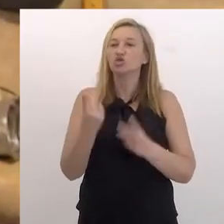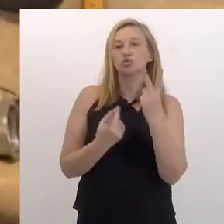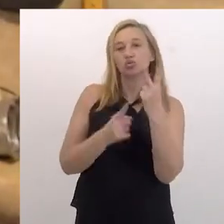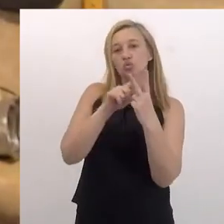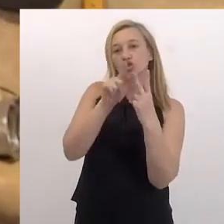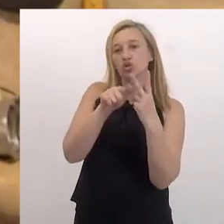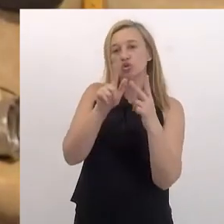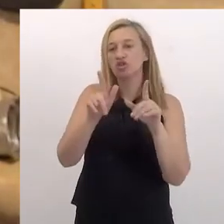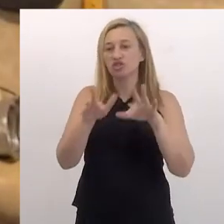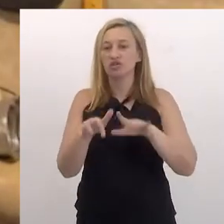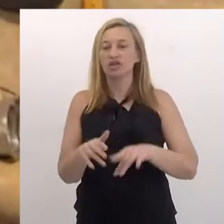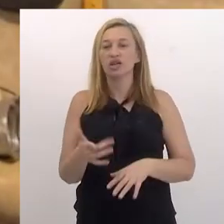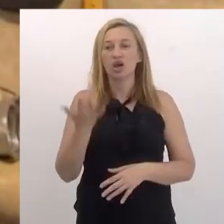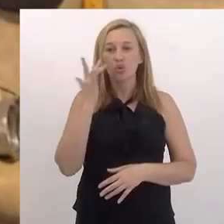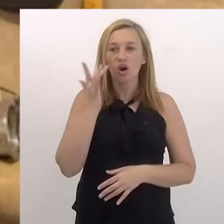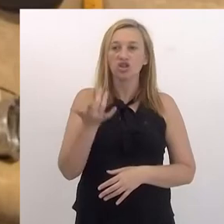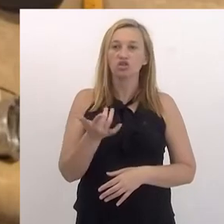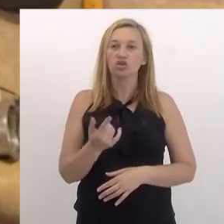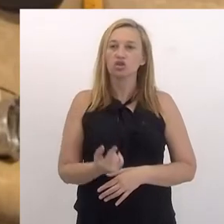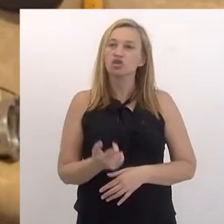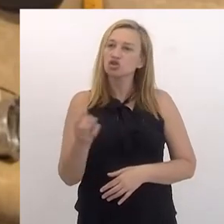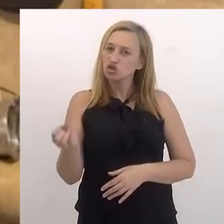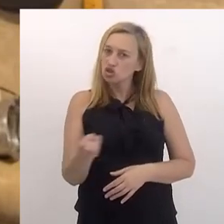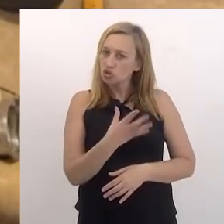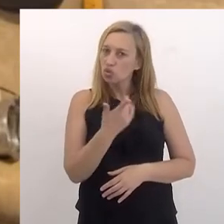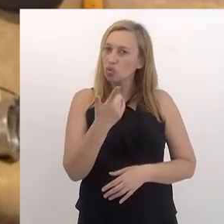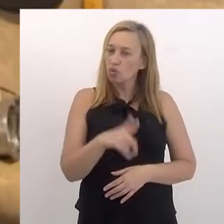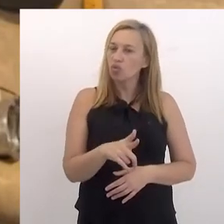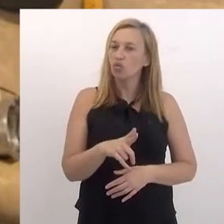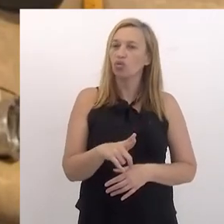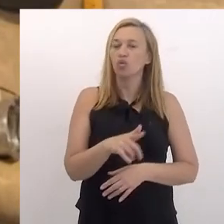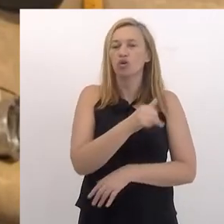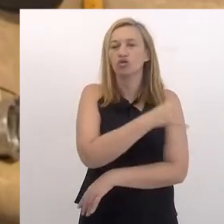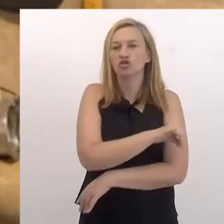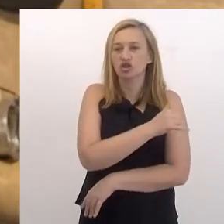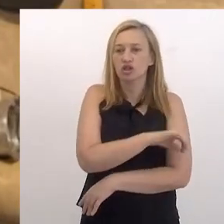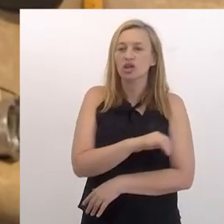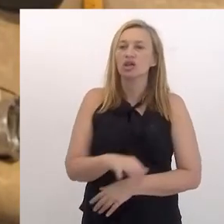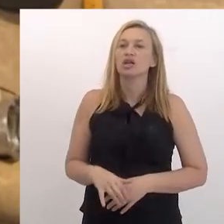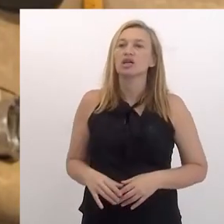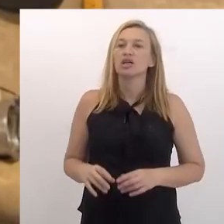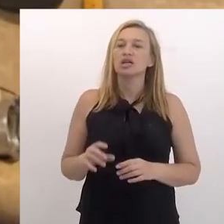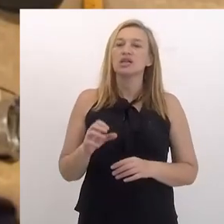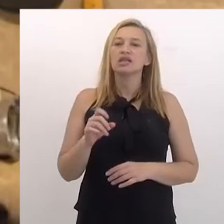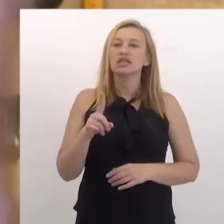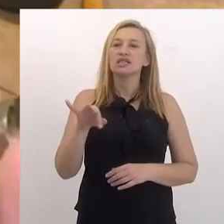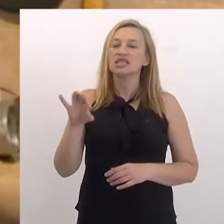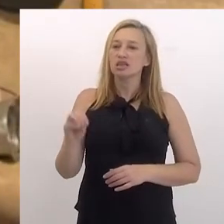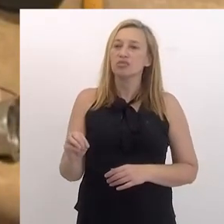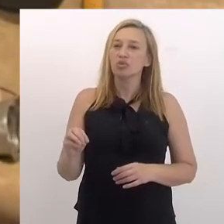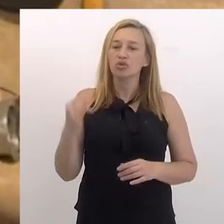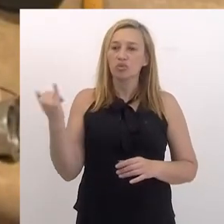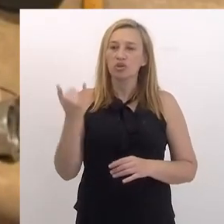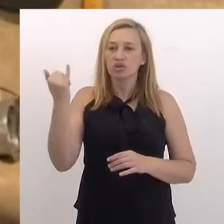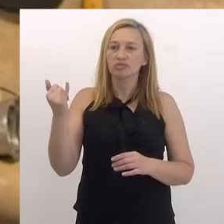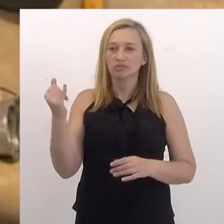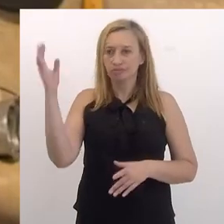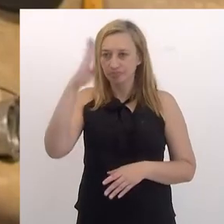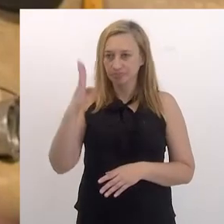coisa da malandragem, mas acho que tem duas coisas diferentes. Uma coisa que acho que, de novo, o Rio de Janeiro, como um símbolo